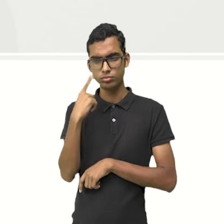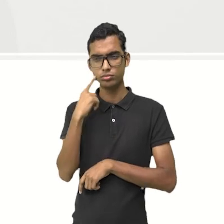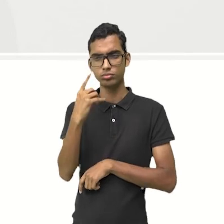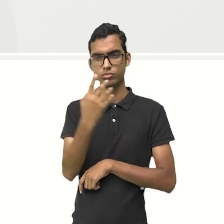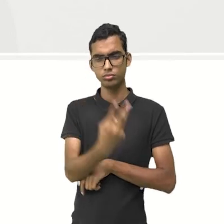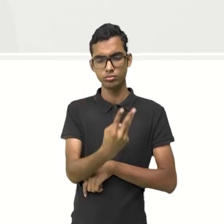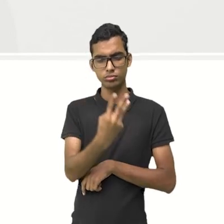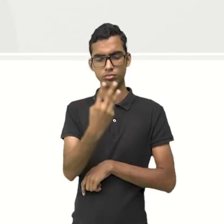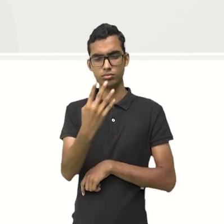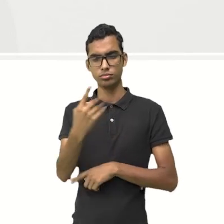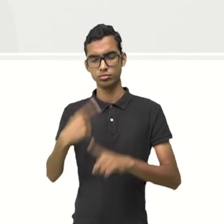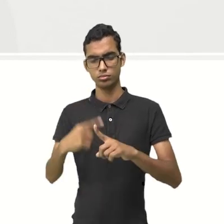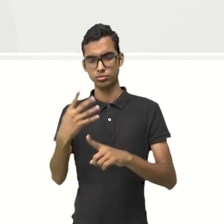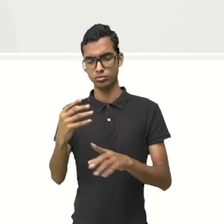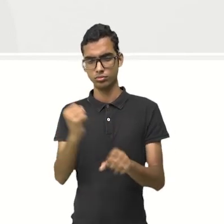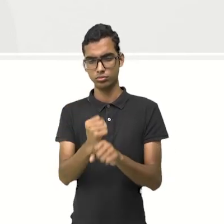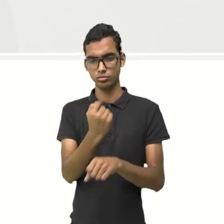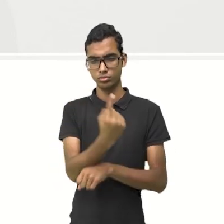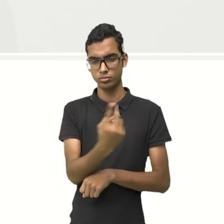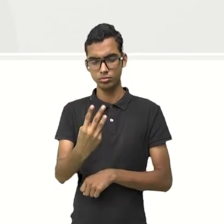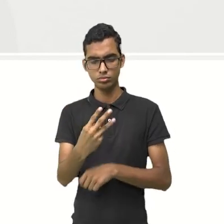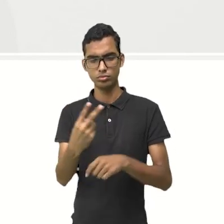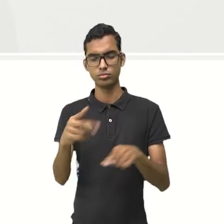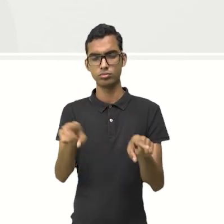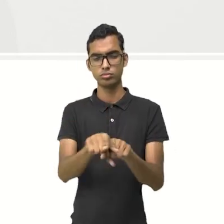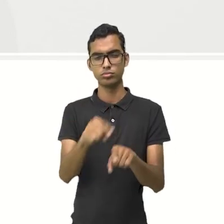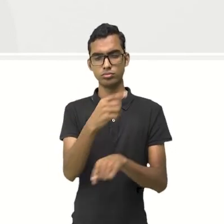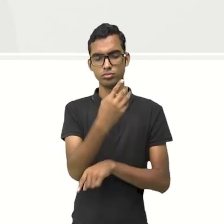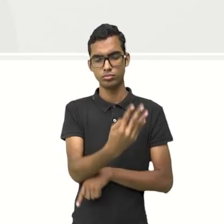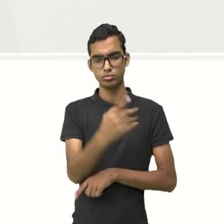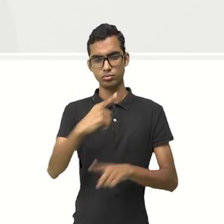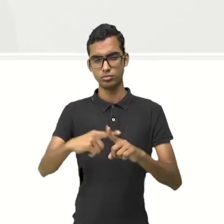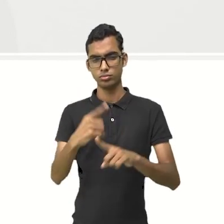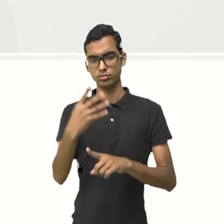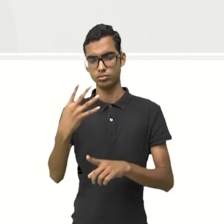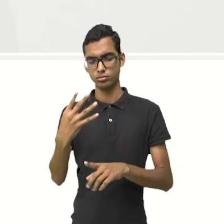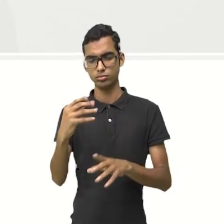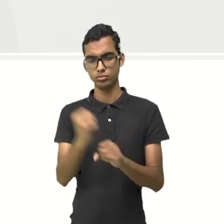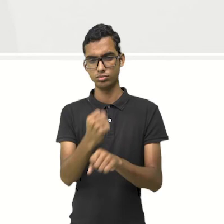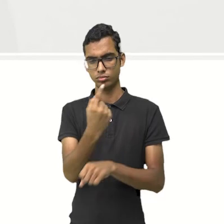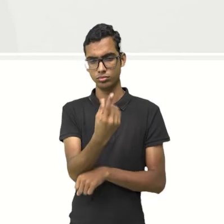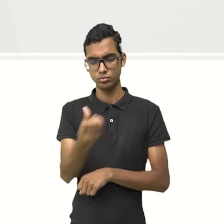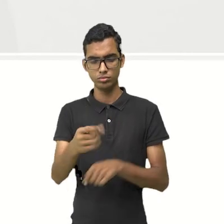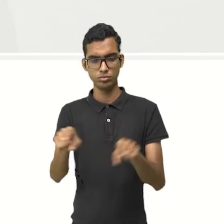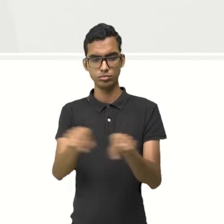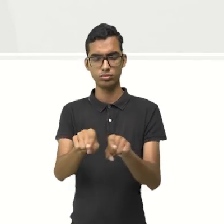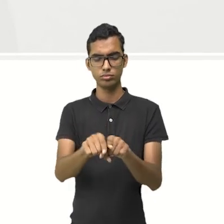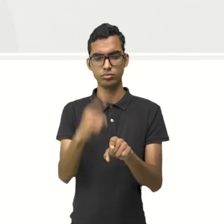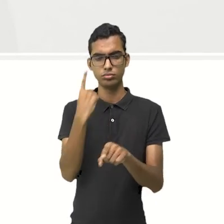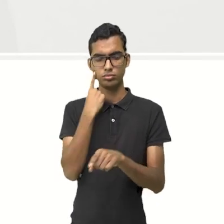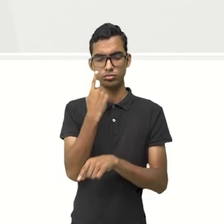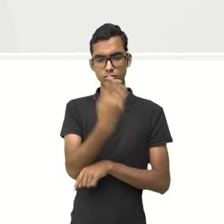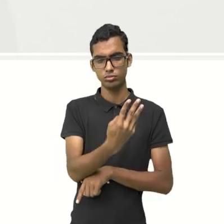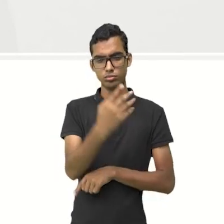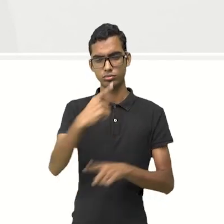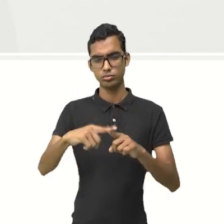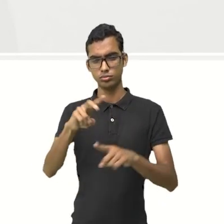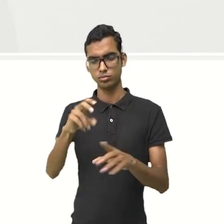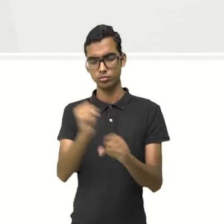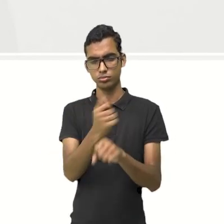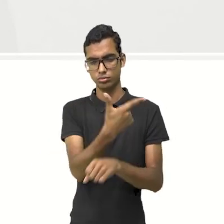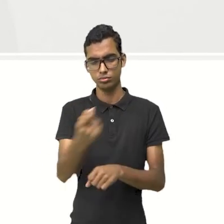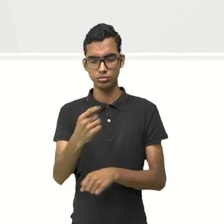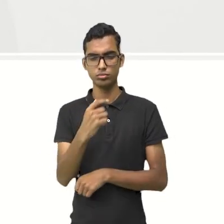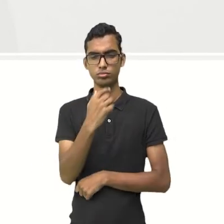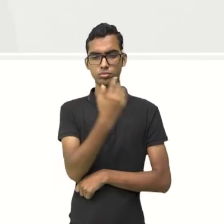8. 4 vezes 3 dá 12. 4 vezes 4 dá 16. 4 vezes 5 dá 20. 4 vezes 6